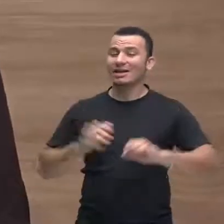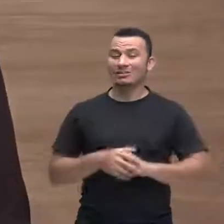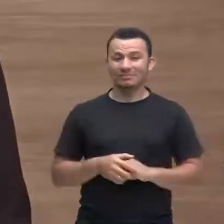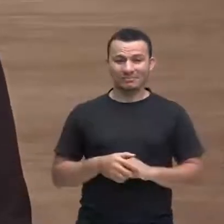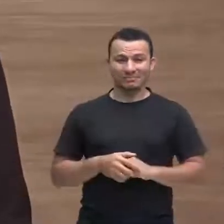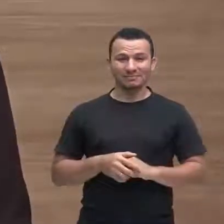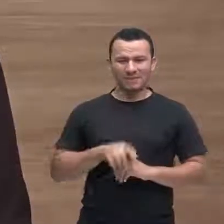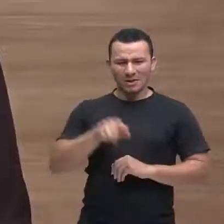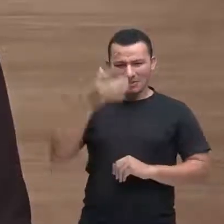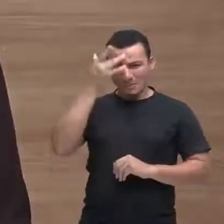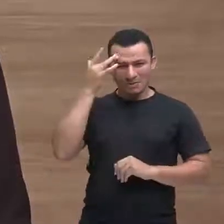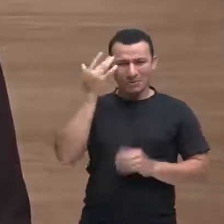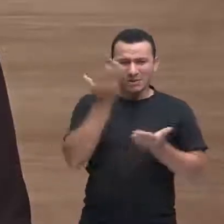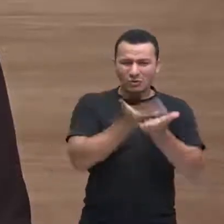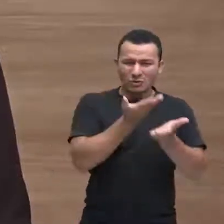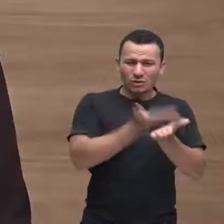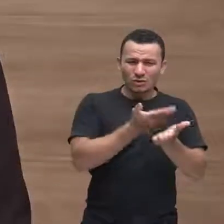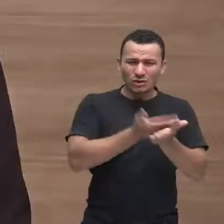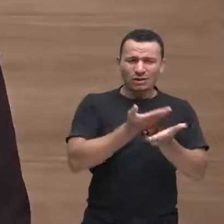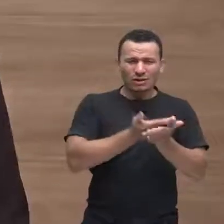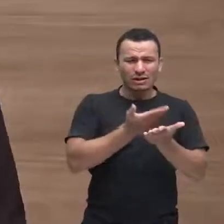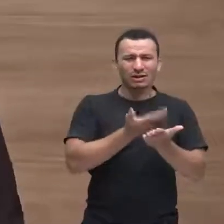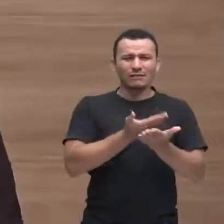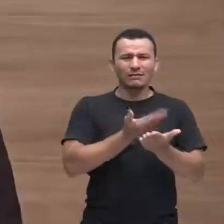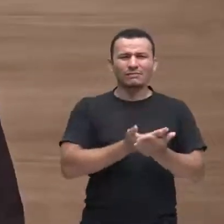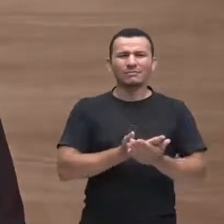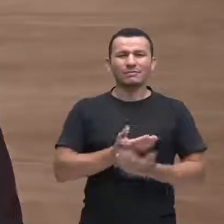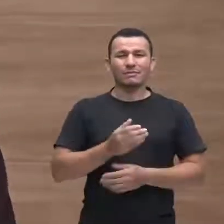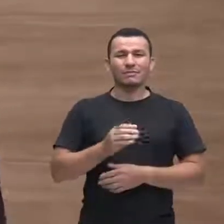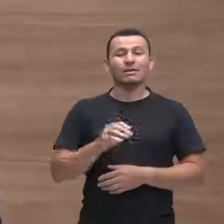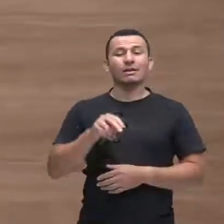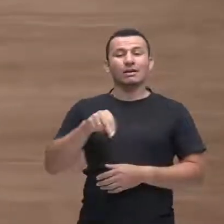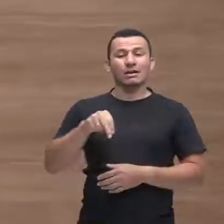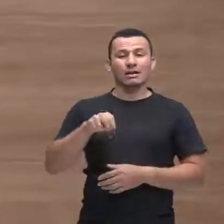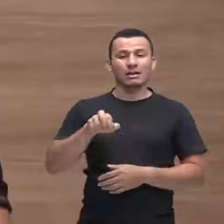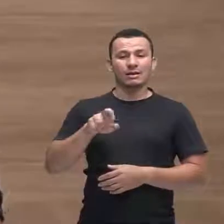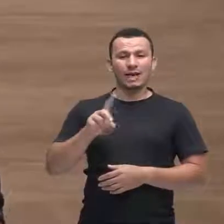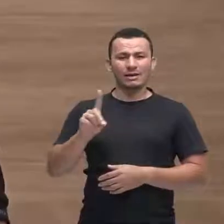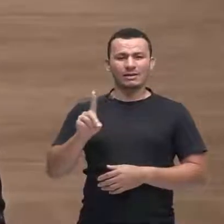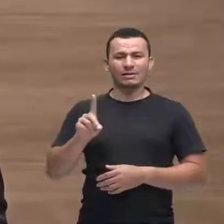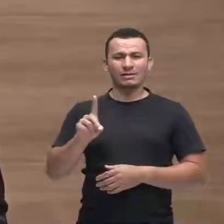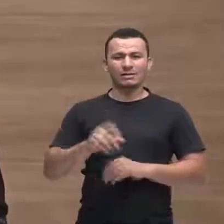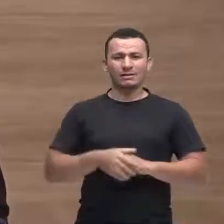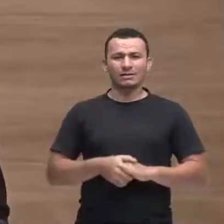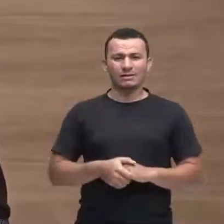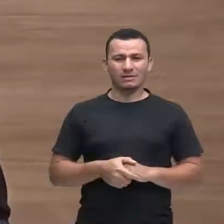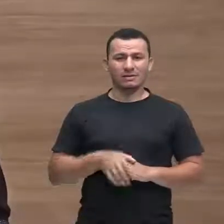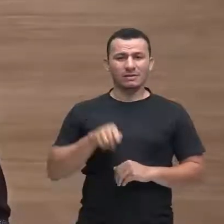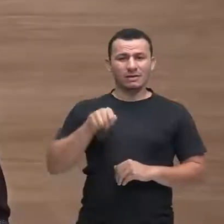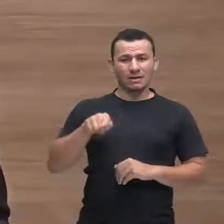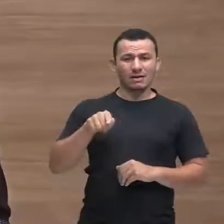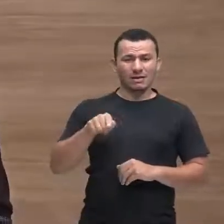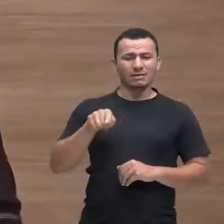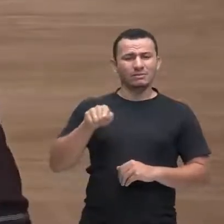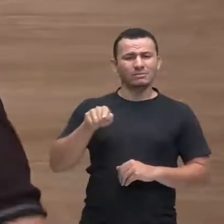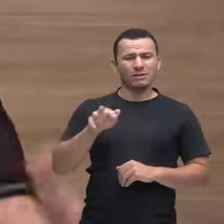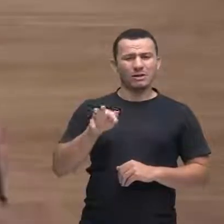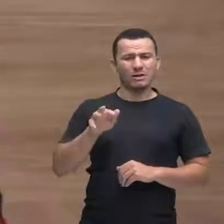de CDF não é Paulo se transformou em um verdadeiro